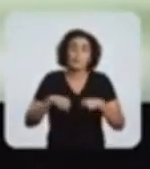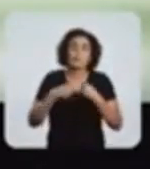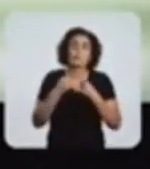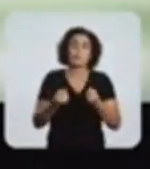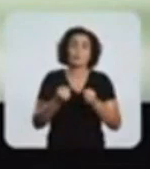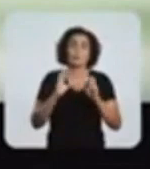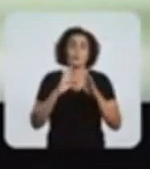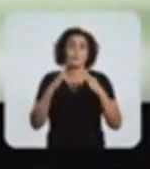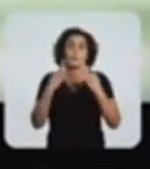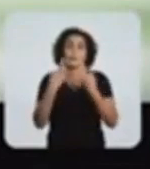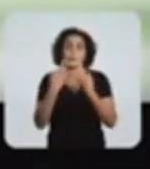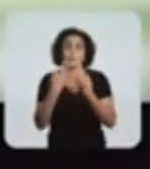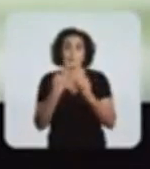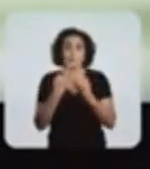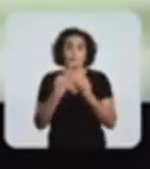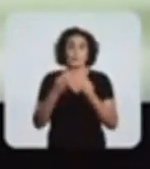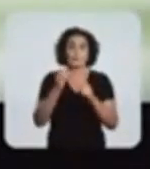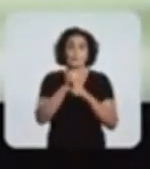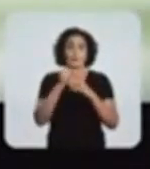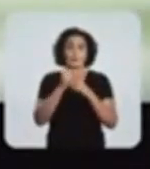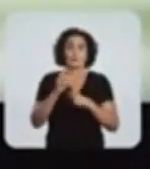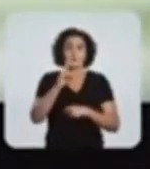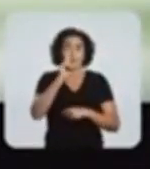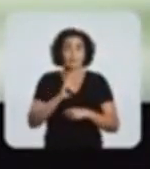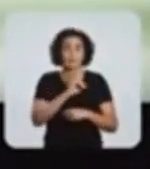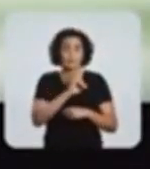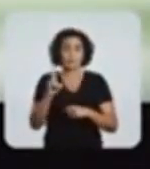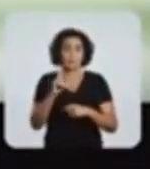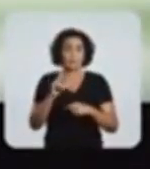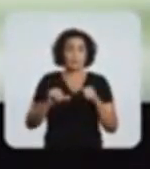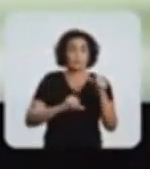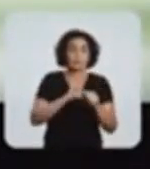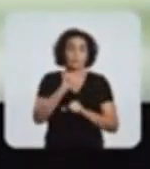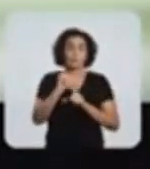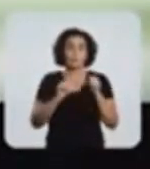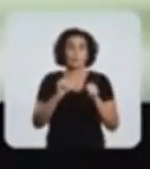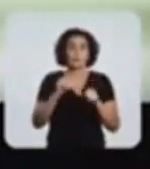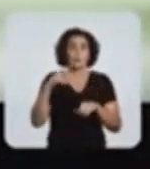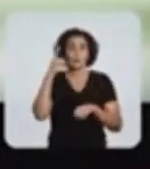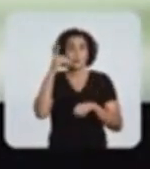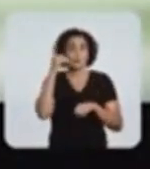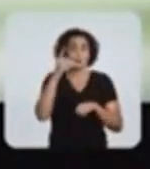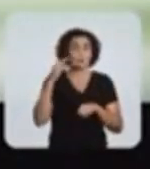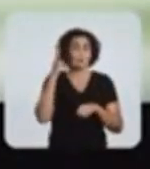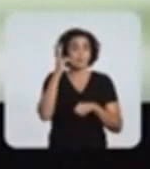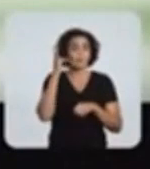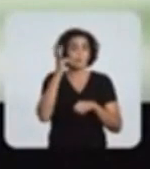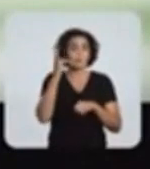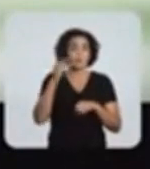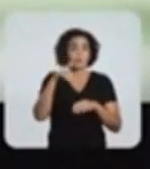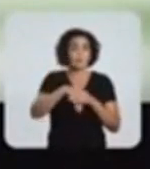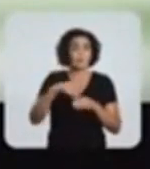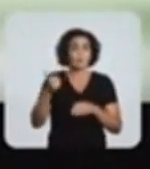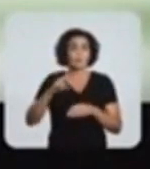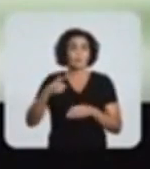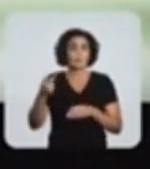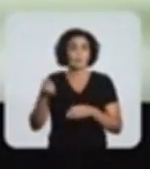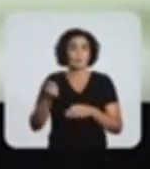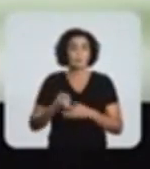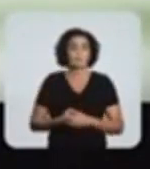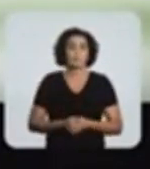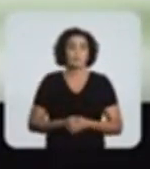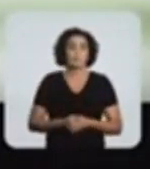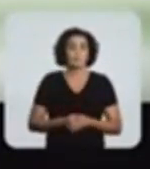Quero lutar ainda mais pela família e defender os valores cristãos. Dê uma chance para a mudança. Para deputado federal, vote Leiton,